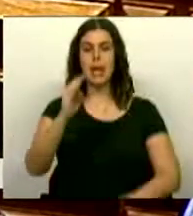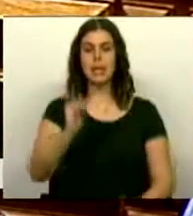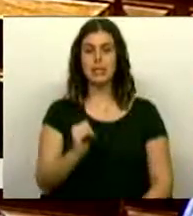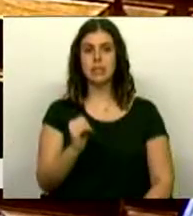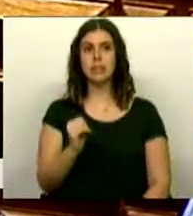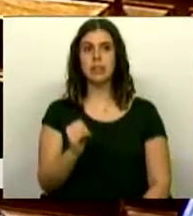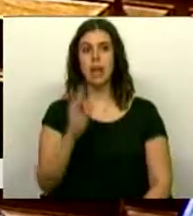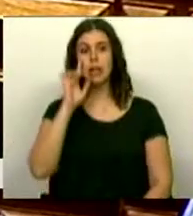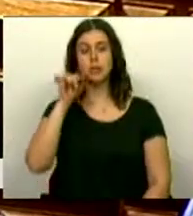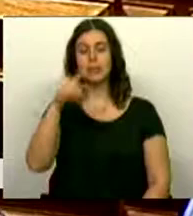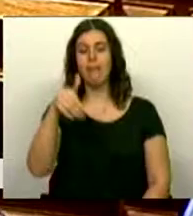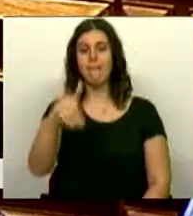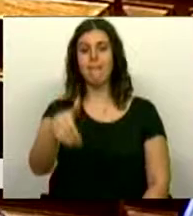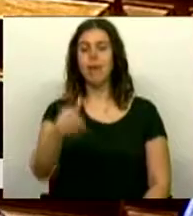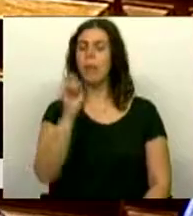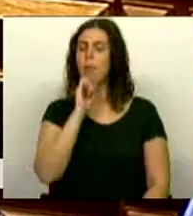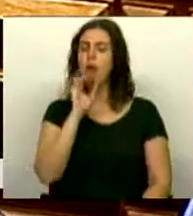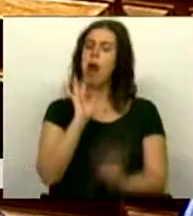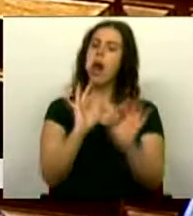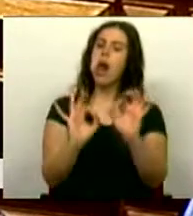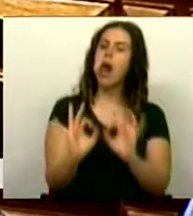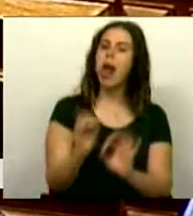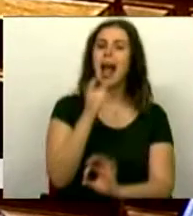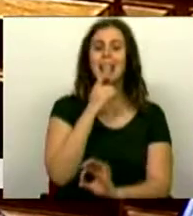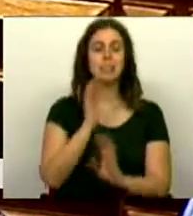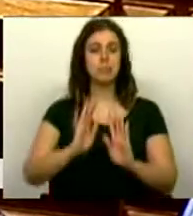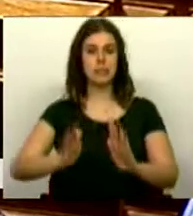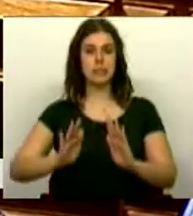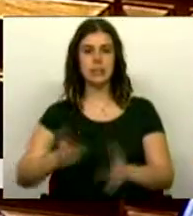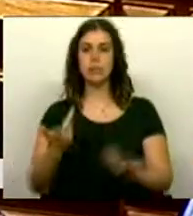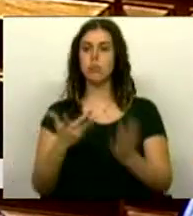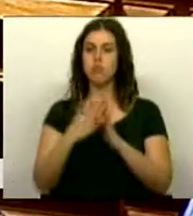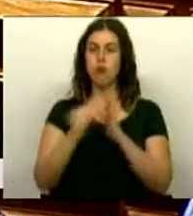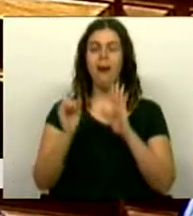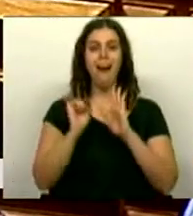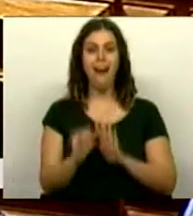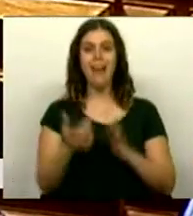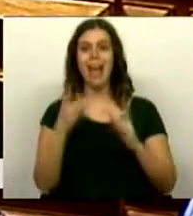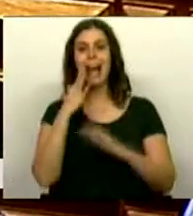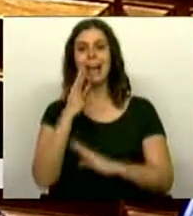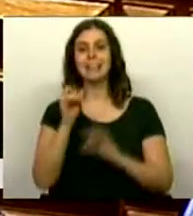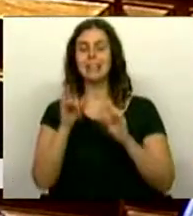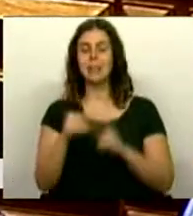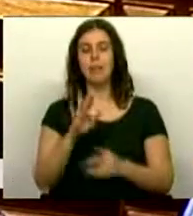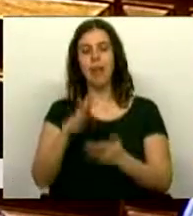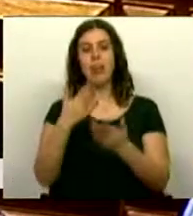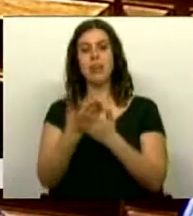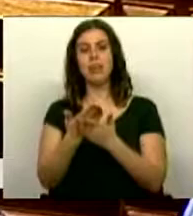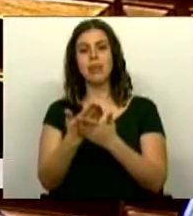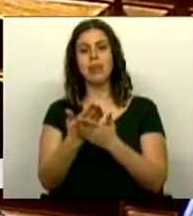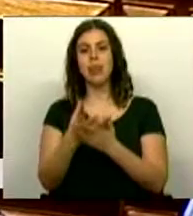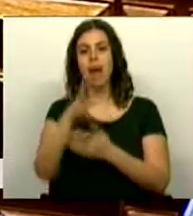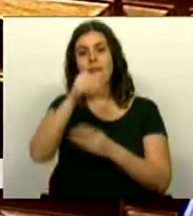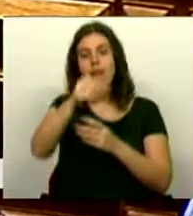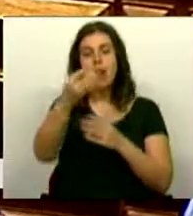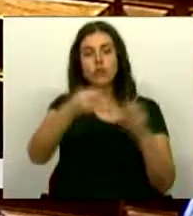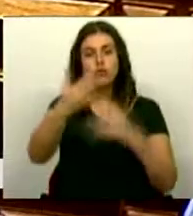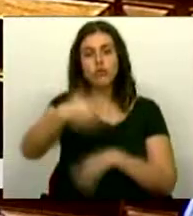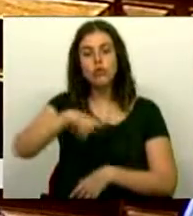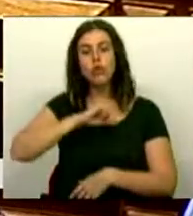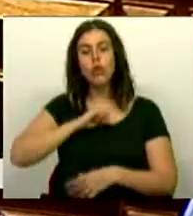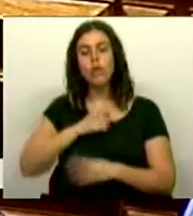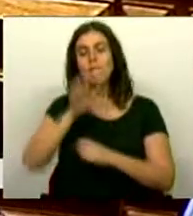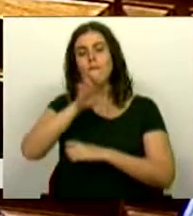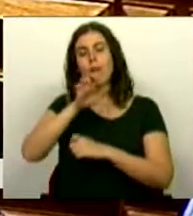Socialista, que na especialidade possamos aprimorar, se for caso necessário, este regime e assim também dotar o nosso ordenamento jurídico de normativos mais